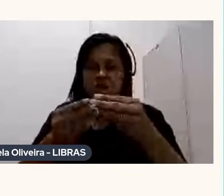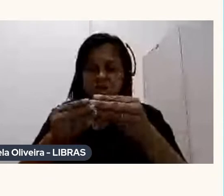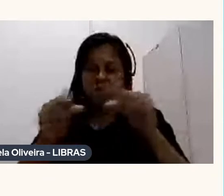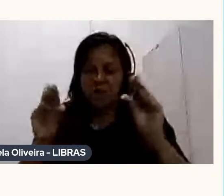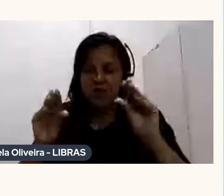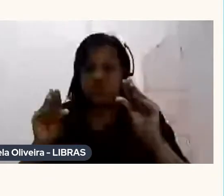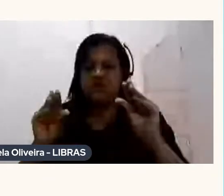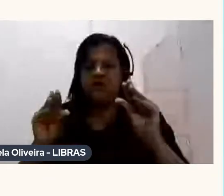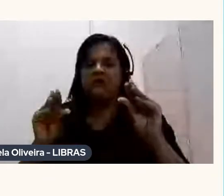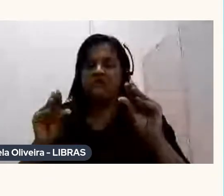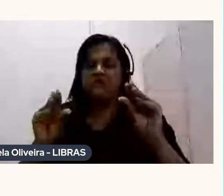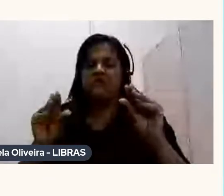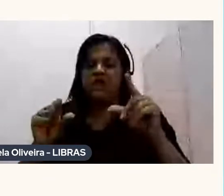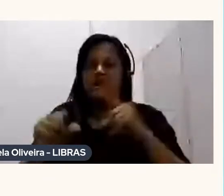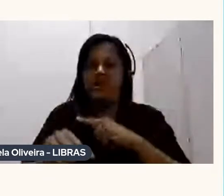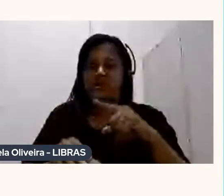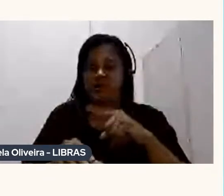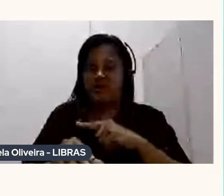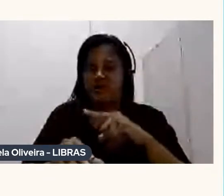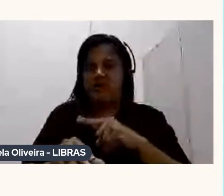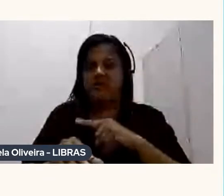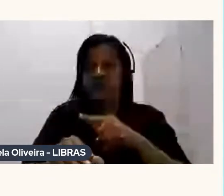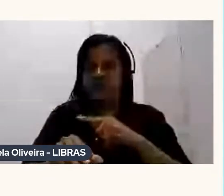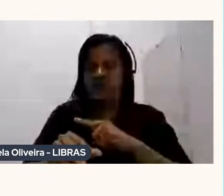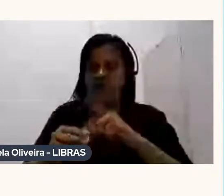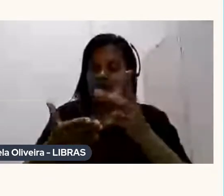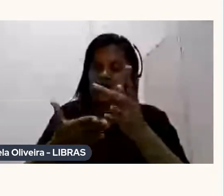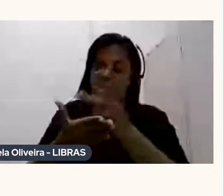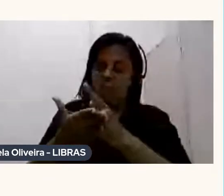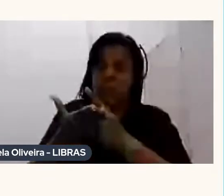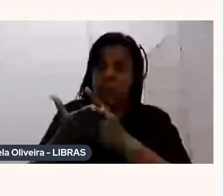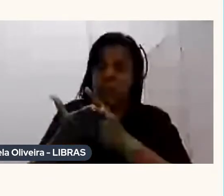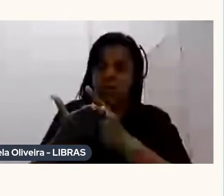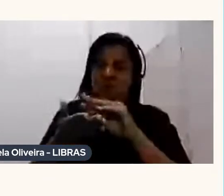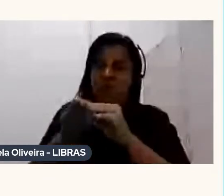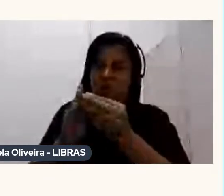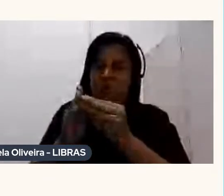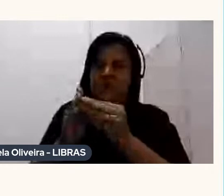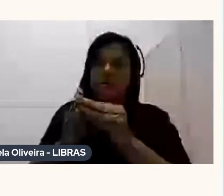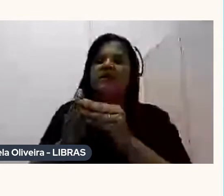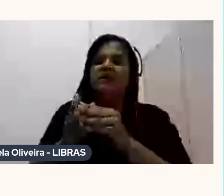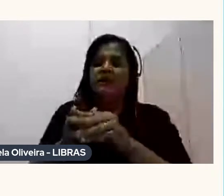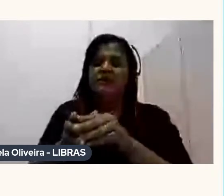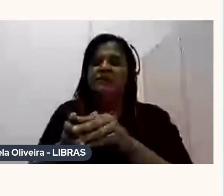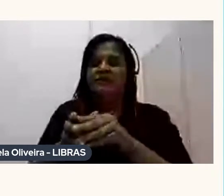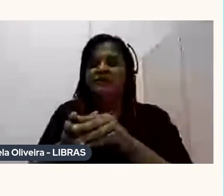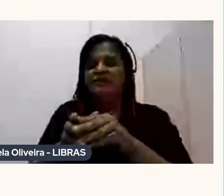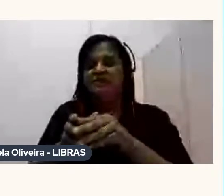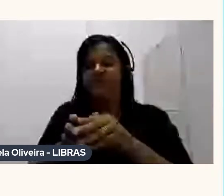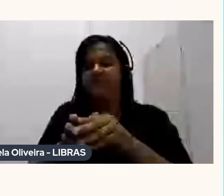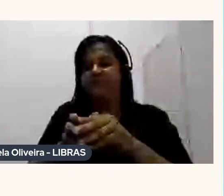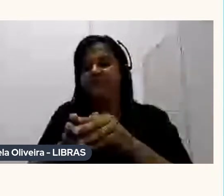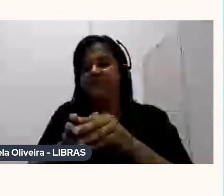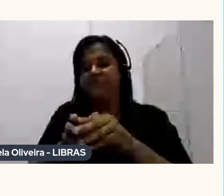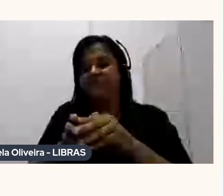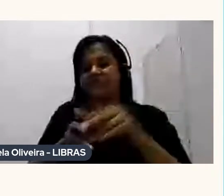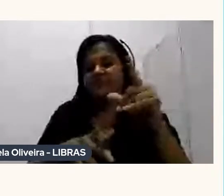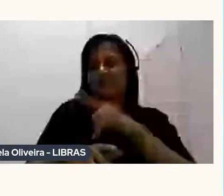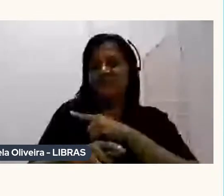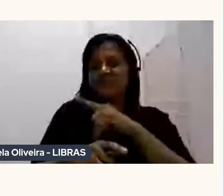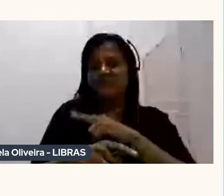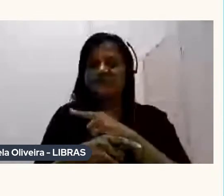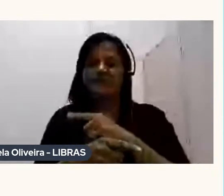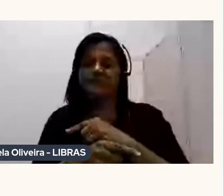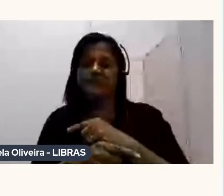tem Esse molde de gesso Né Em que Tem a A força Você tira a massinha E